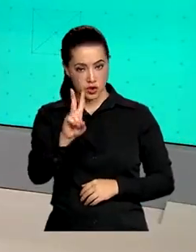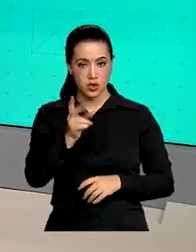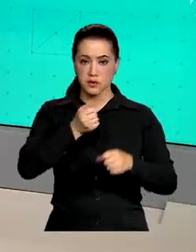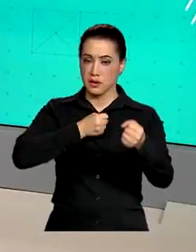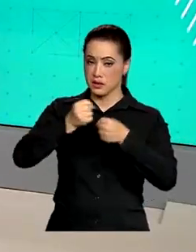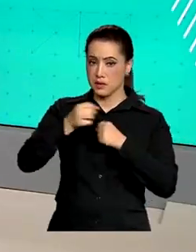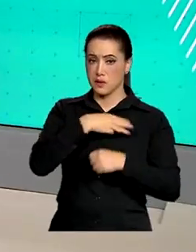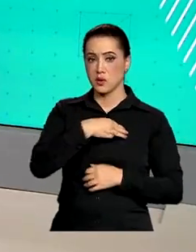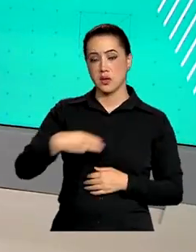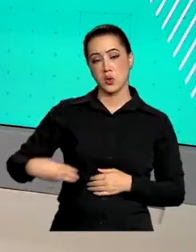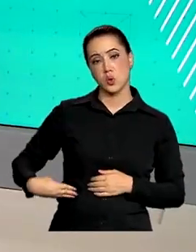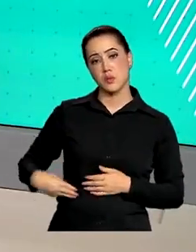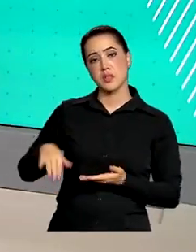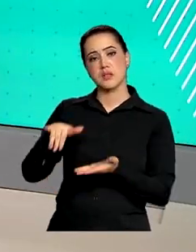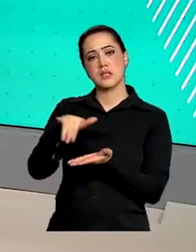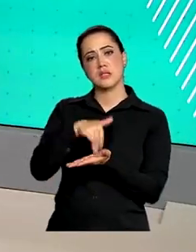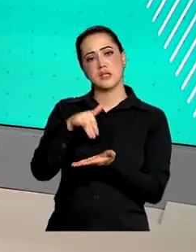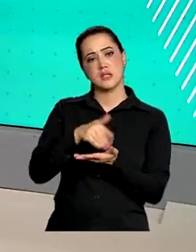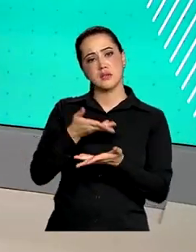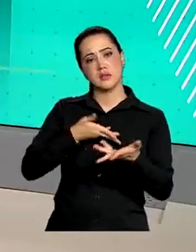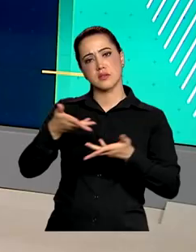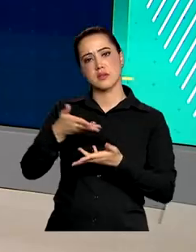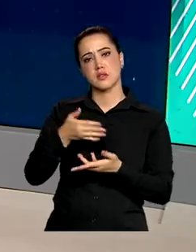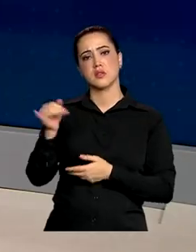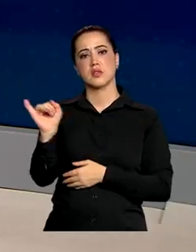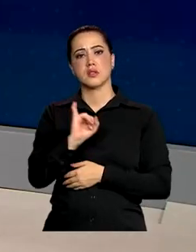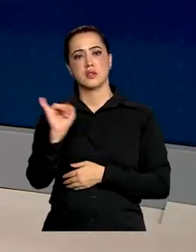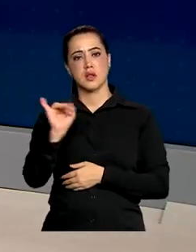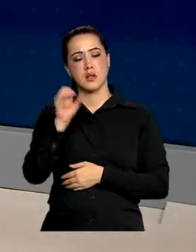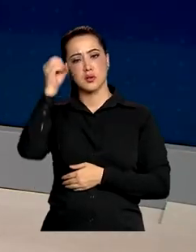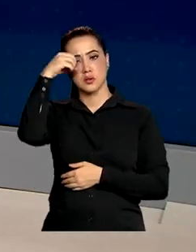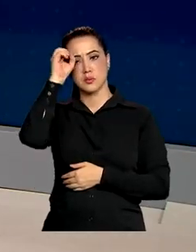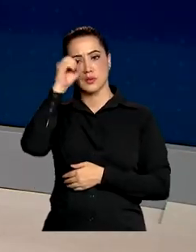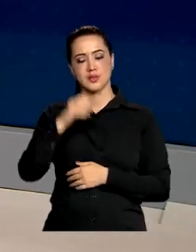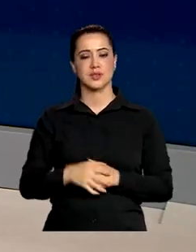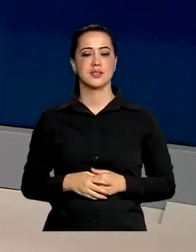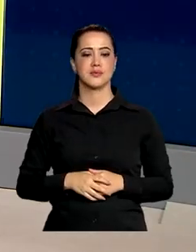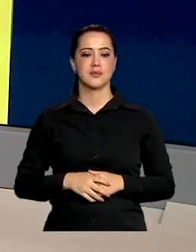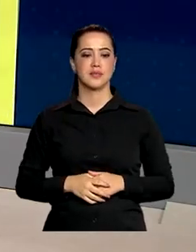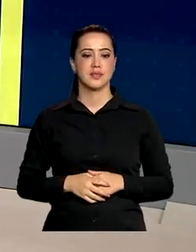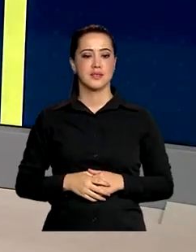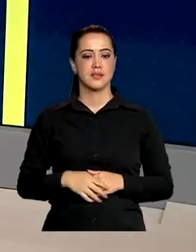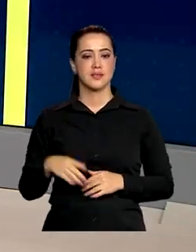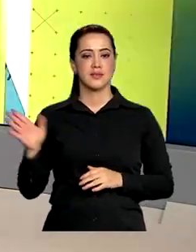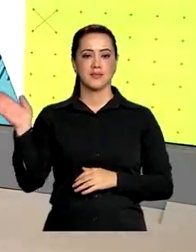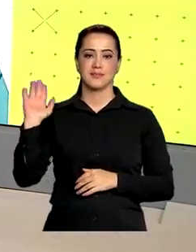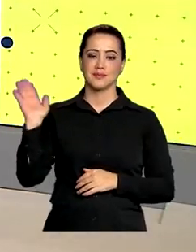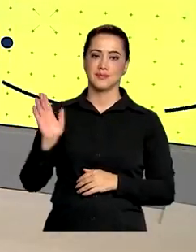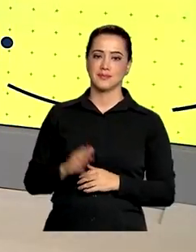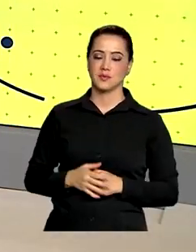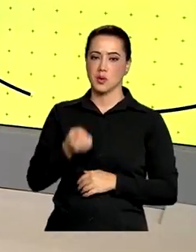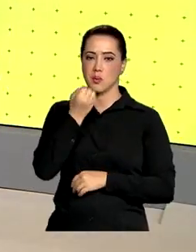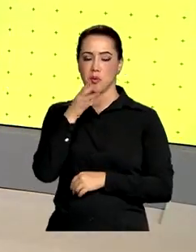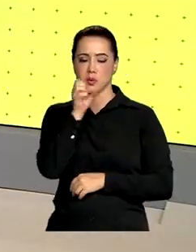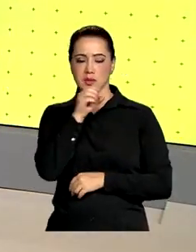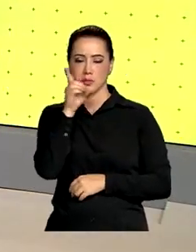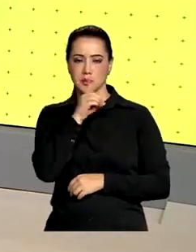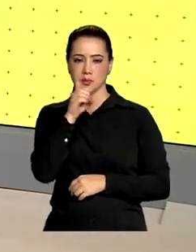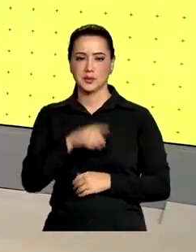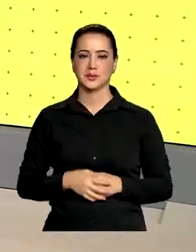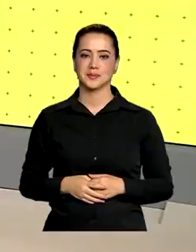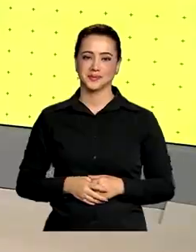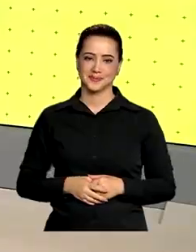entrevista do ministro-chefe da Secretaria de Relações Institucionais, Alexandre Padilha. Até a próxima e um bom fim de semana.